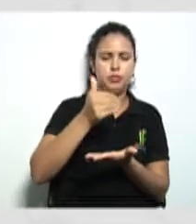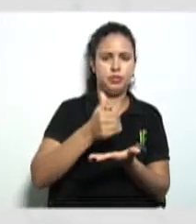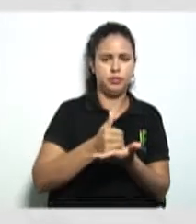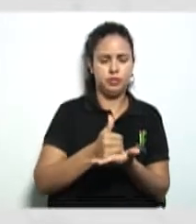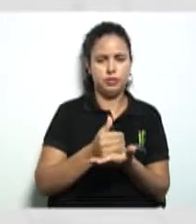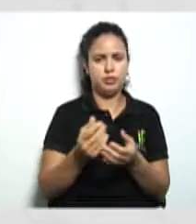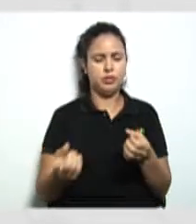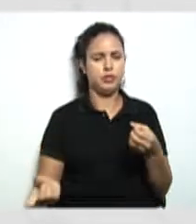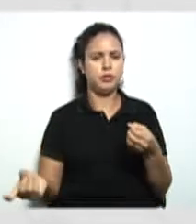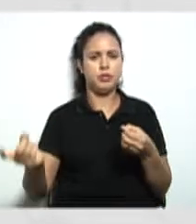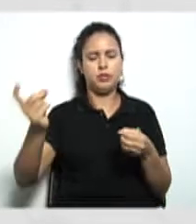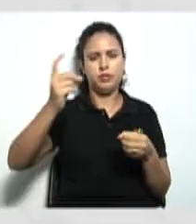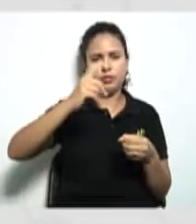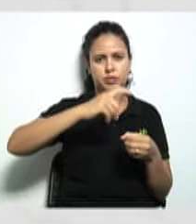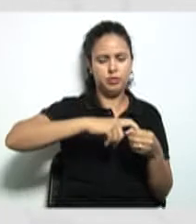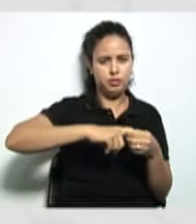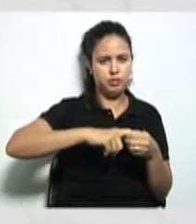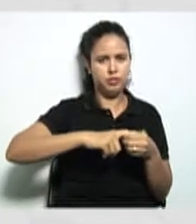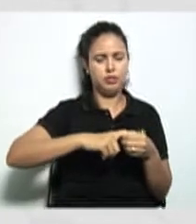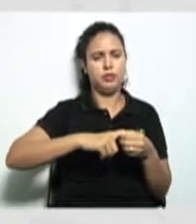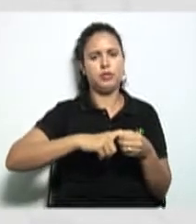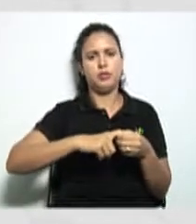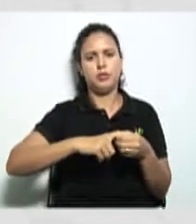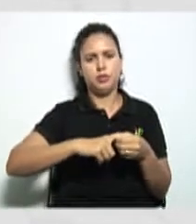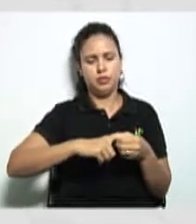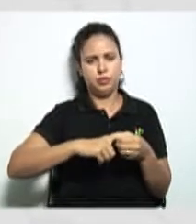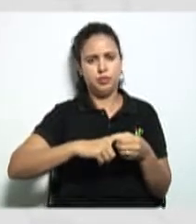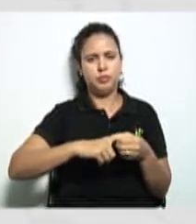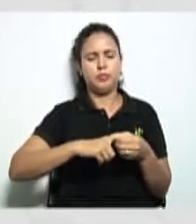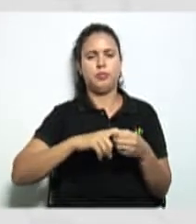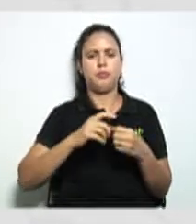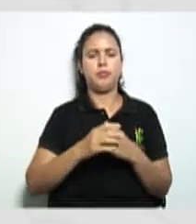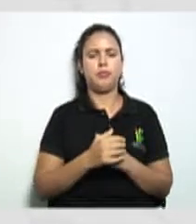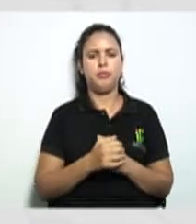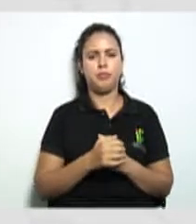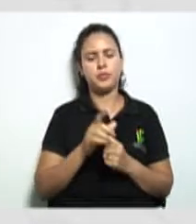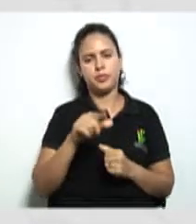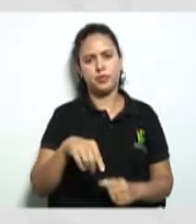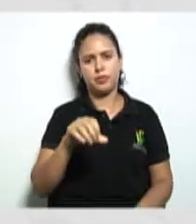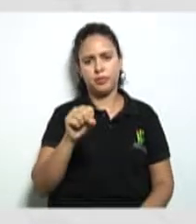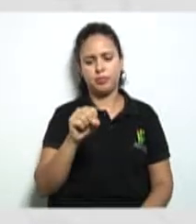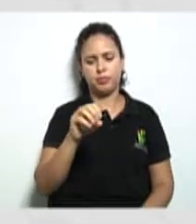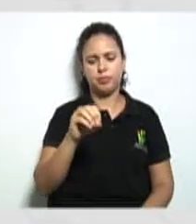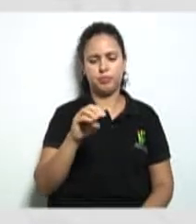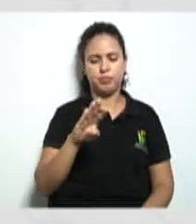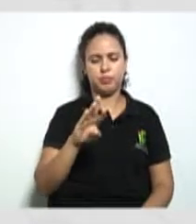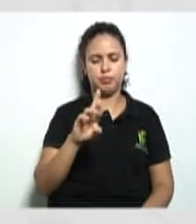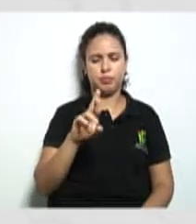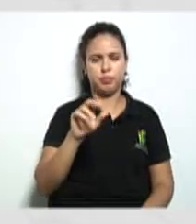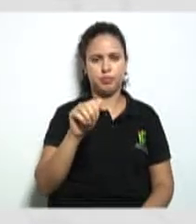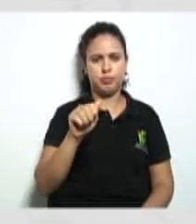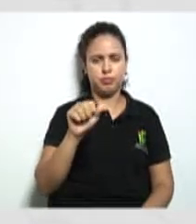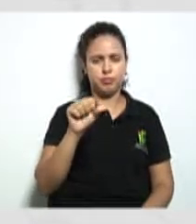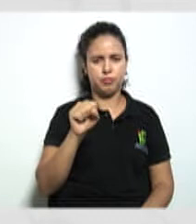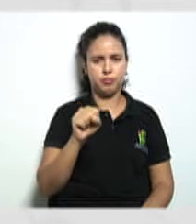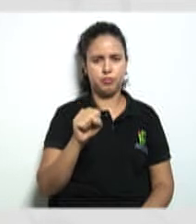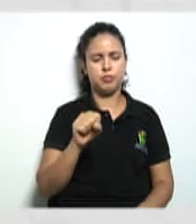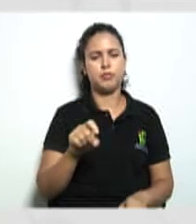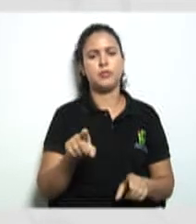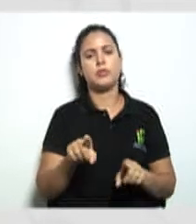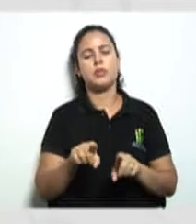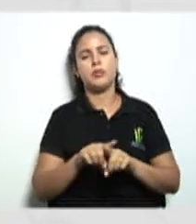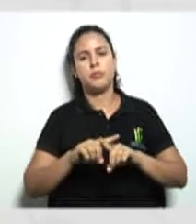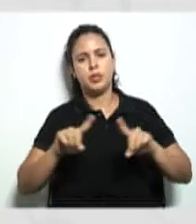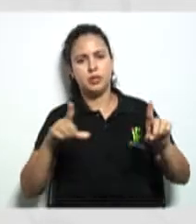devolvida a esse produtor então isso aqui seria a sobra aqui e as perdas o que